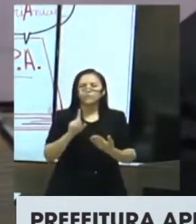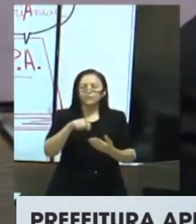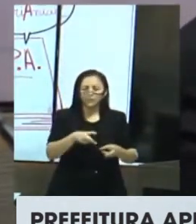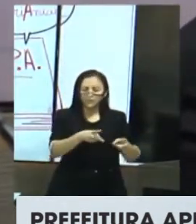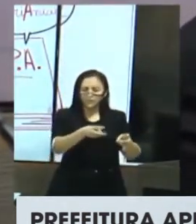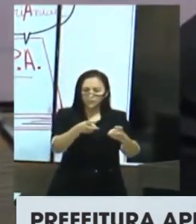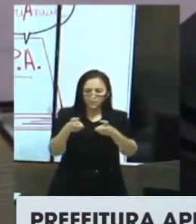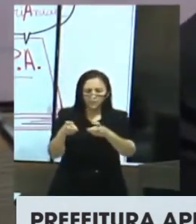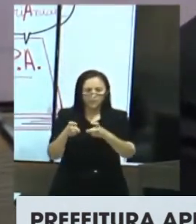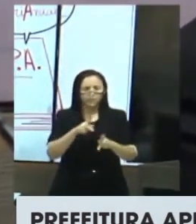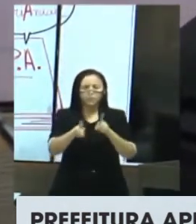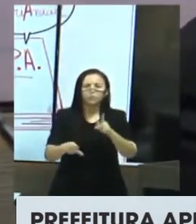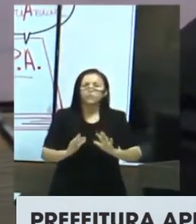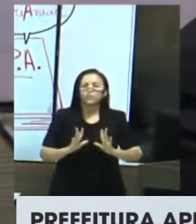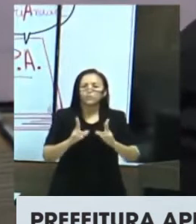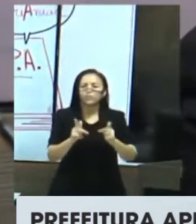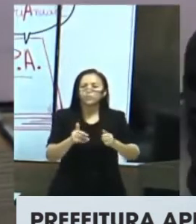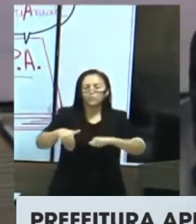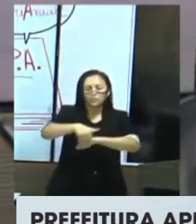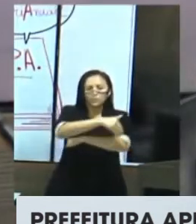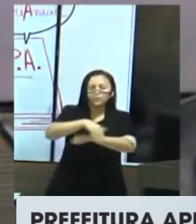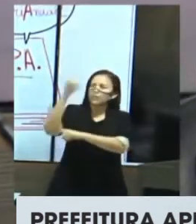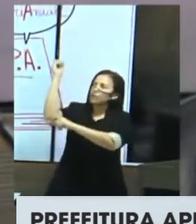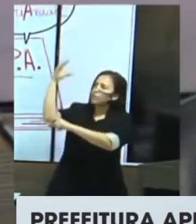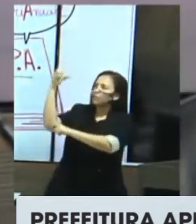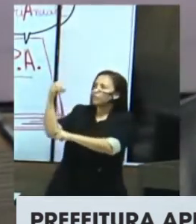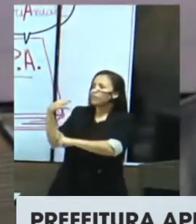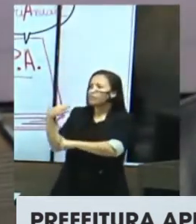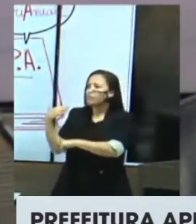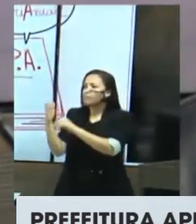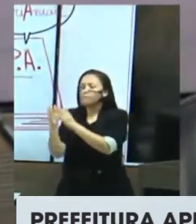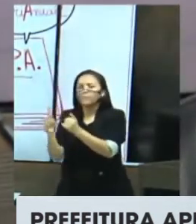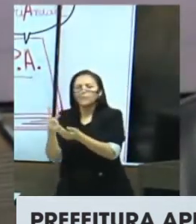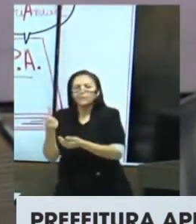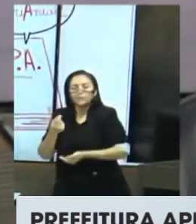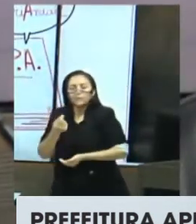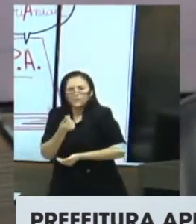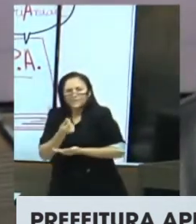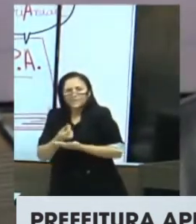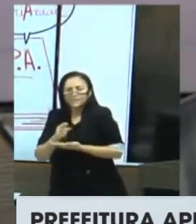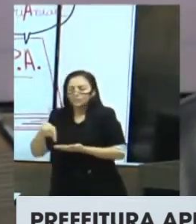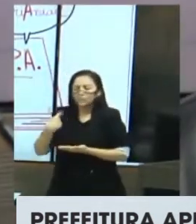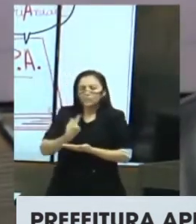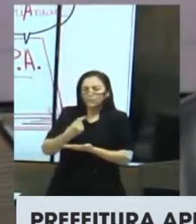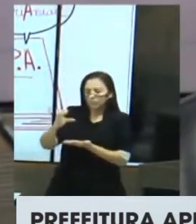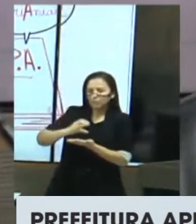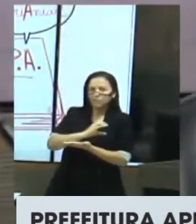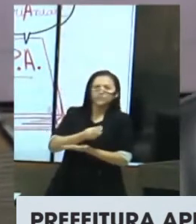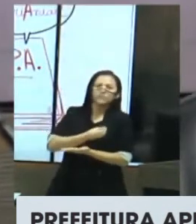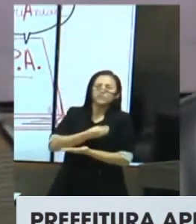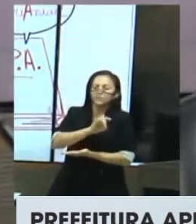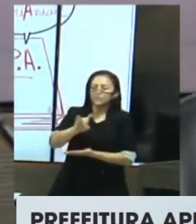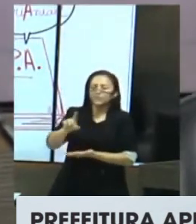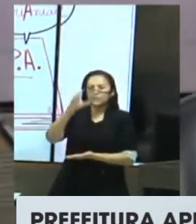que iniciou-se lá em abril. disponibilizamos no site da Prefeitura o espaço de coletividade para